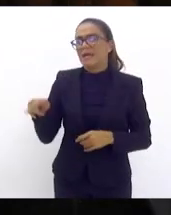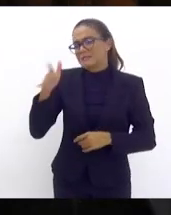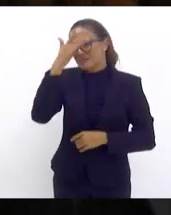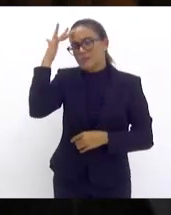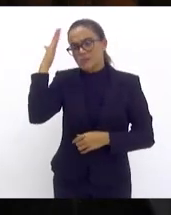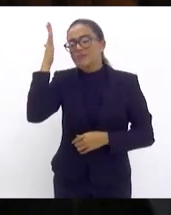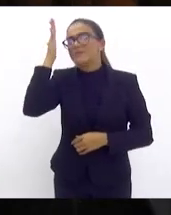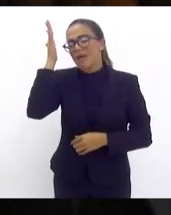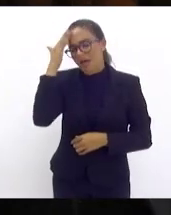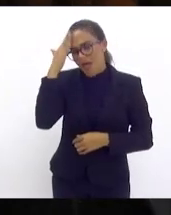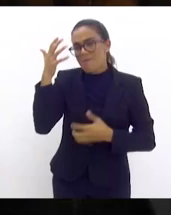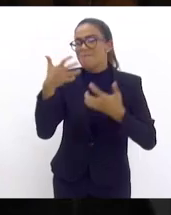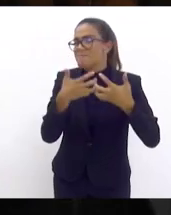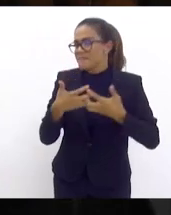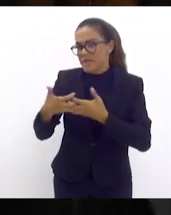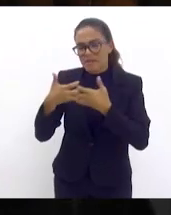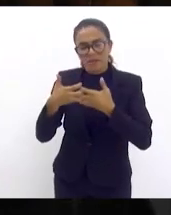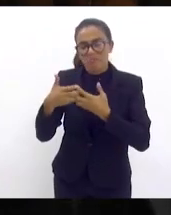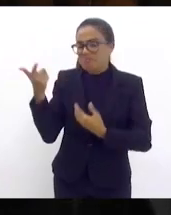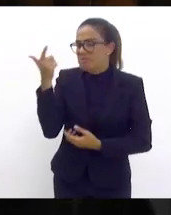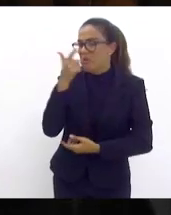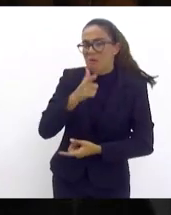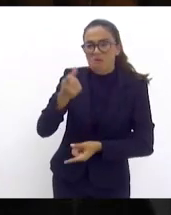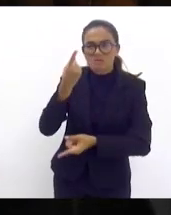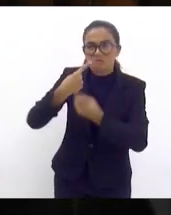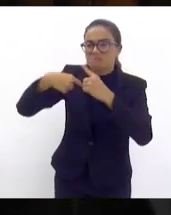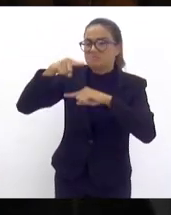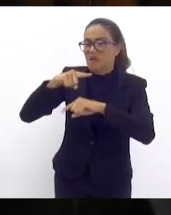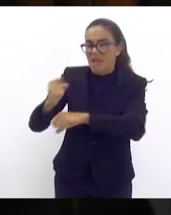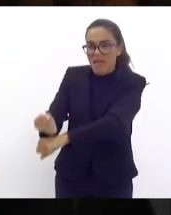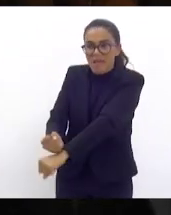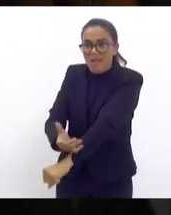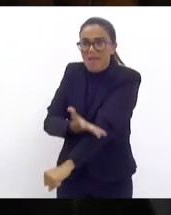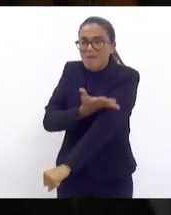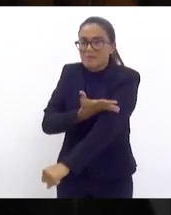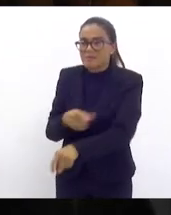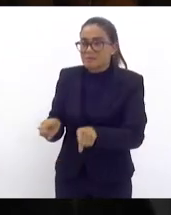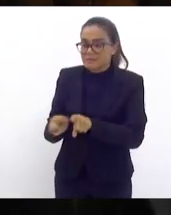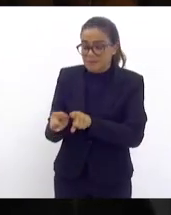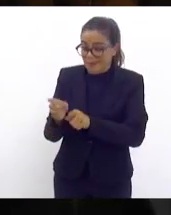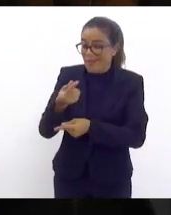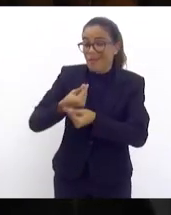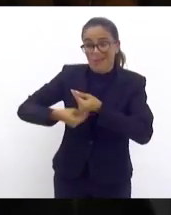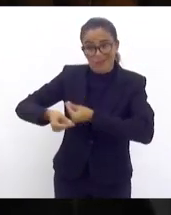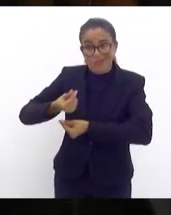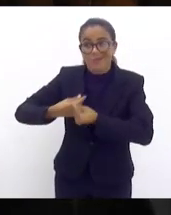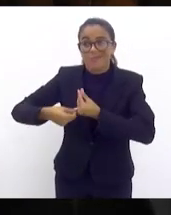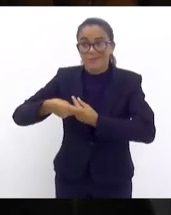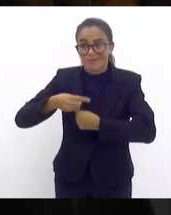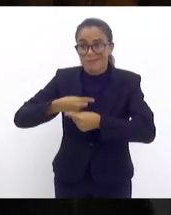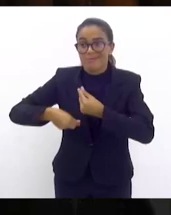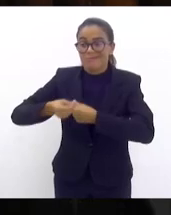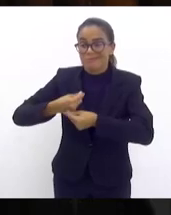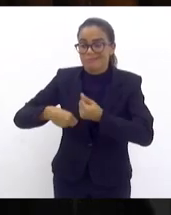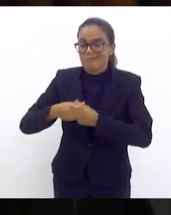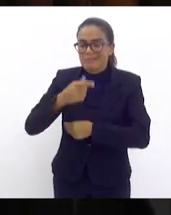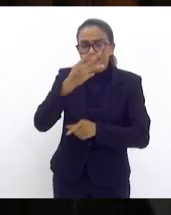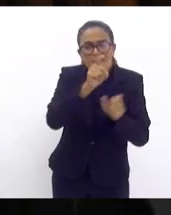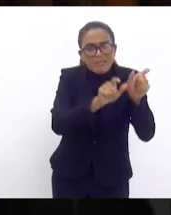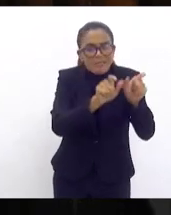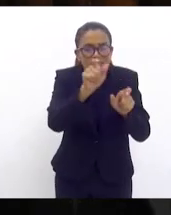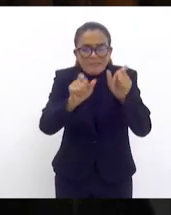não se recuperou emocionalmente e economicamente também pessoas